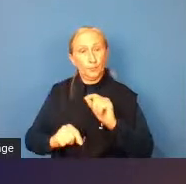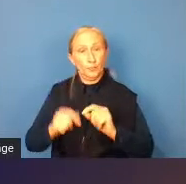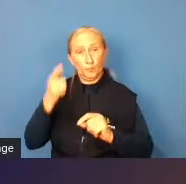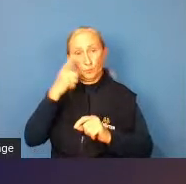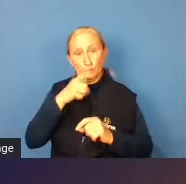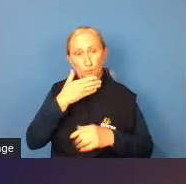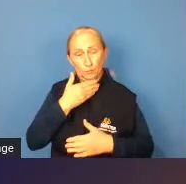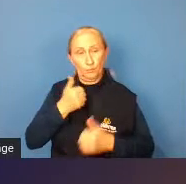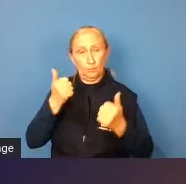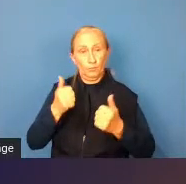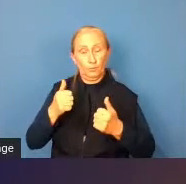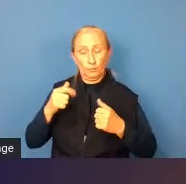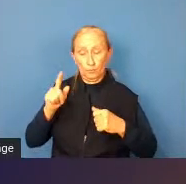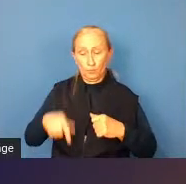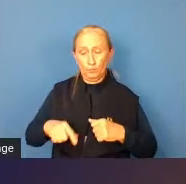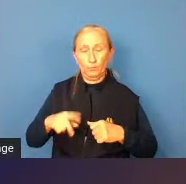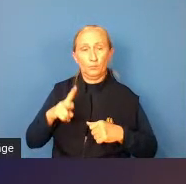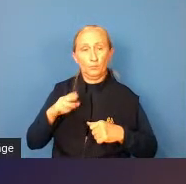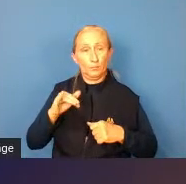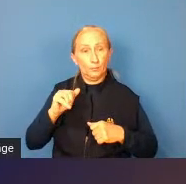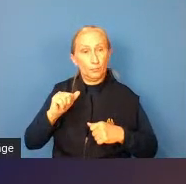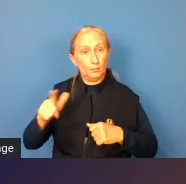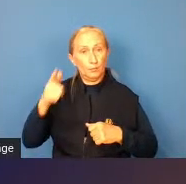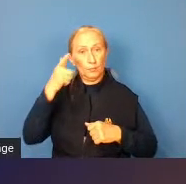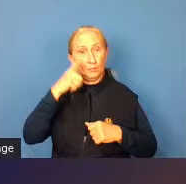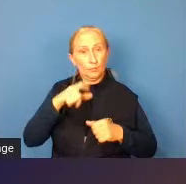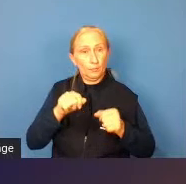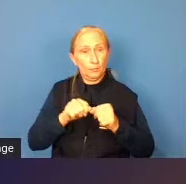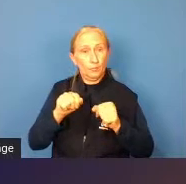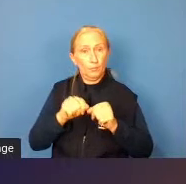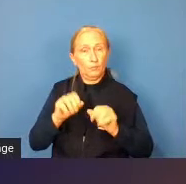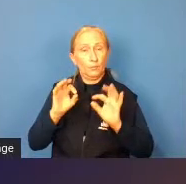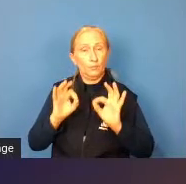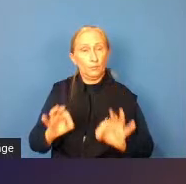gente conseguir melhorar o metabolismo basal para a gente conseguir estabilizar